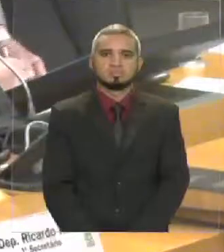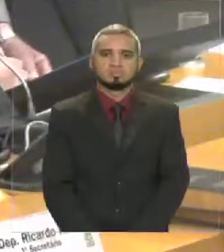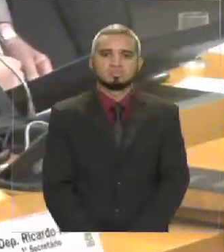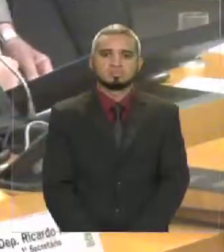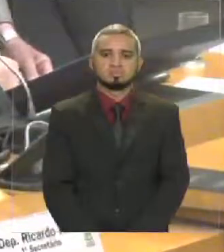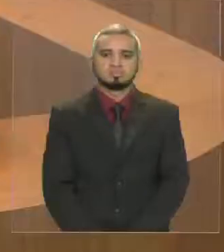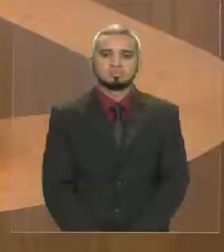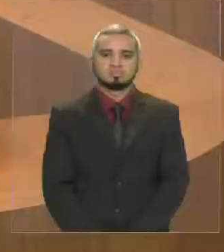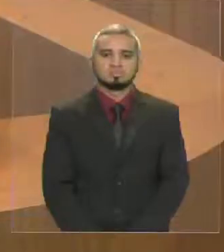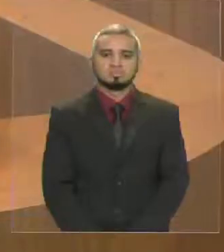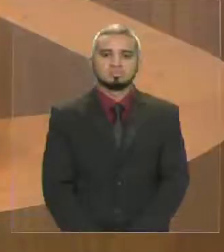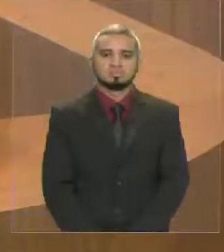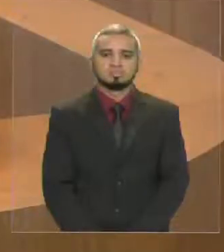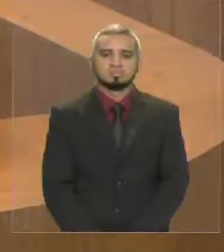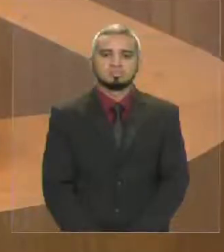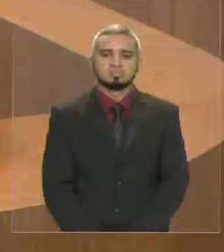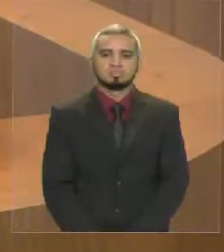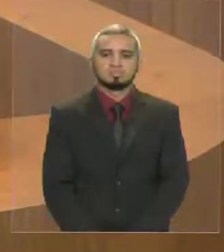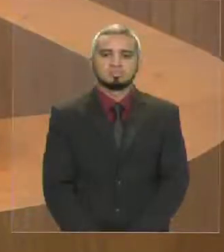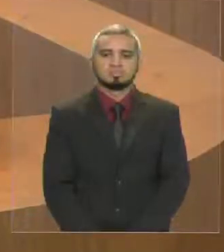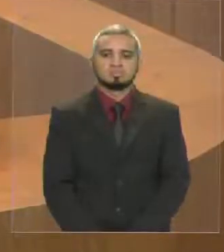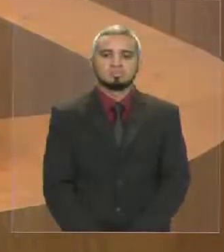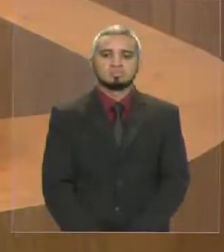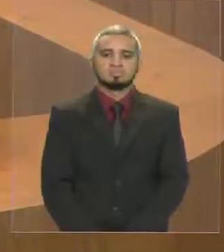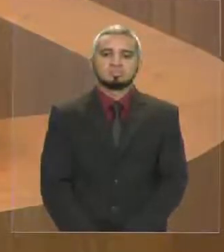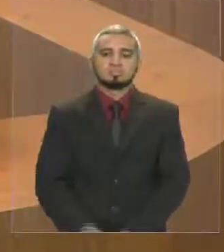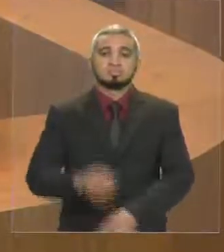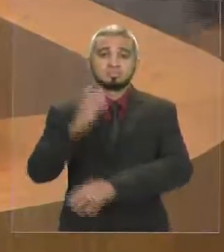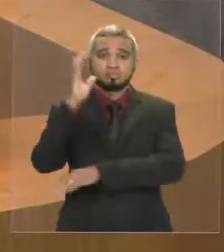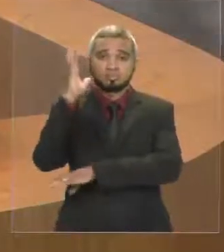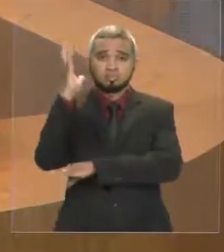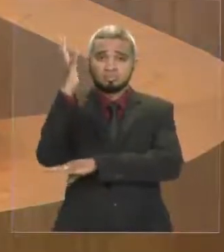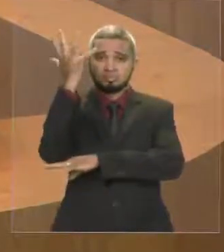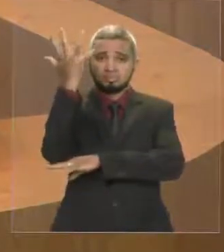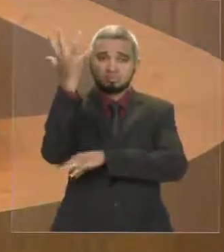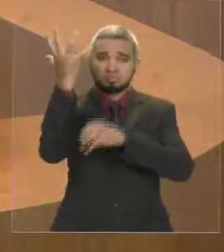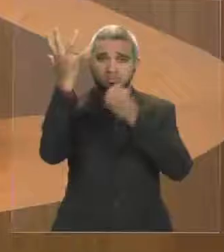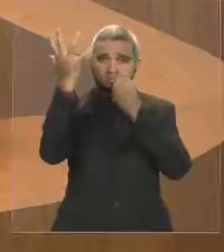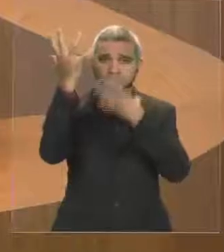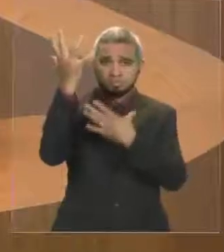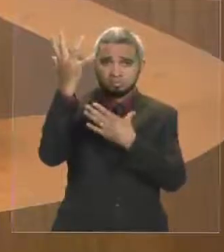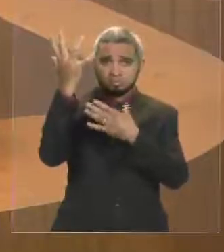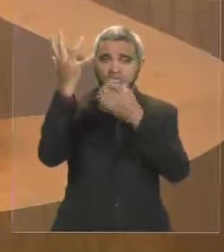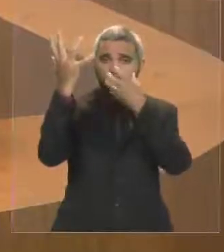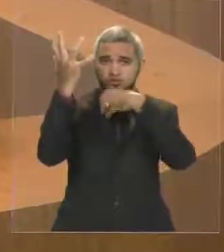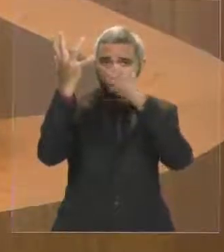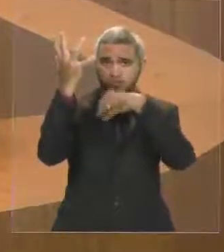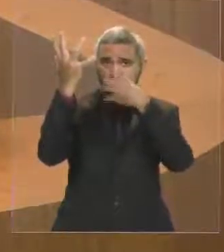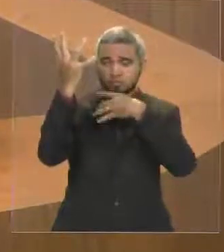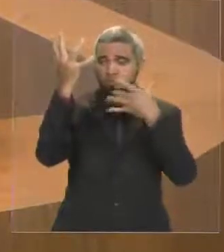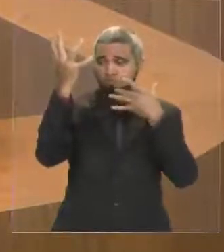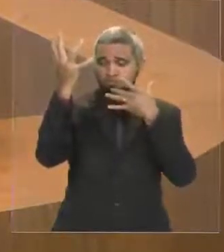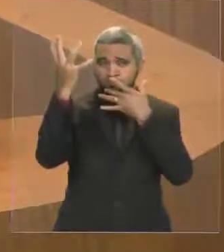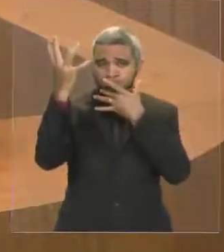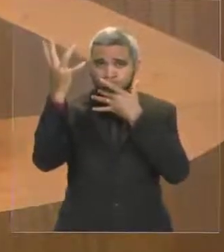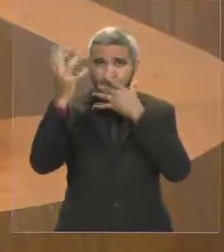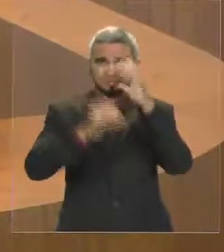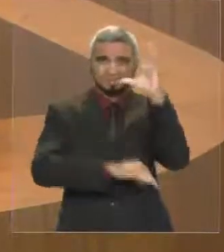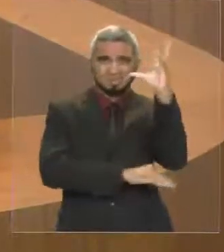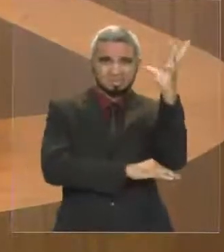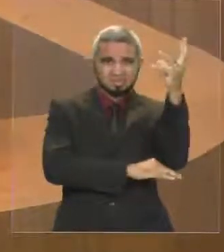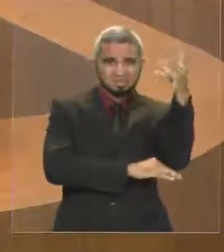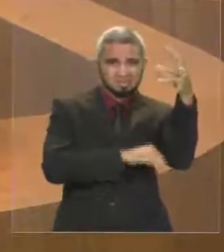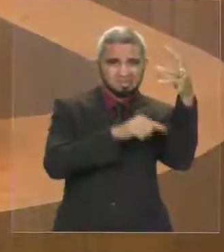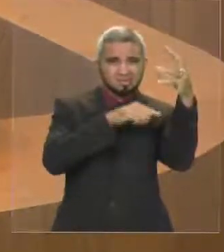Considerem, uma árvore boa dá bons frutos, uma árvore ruim dá fruto ruim, pois uma